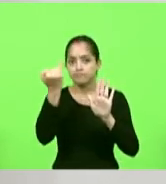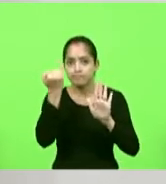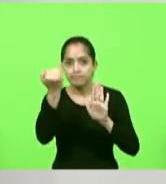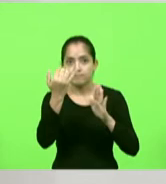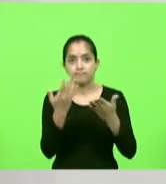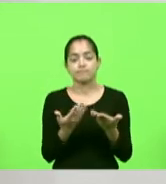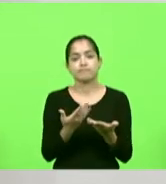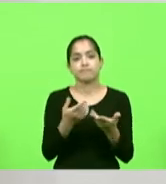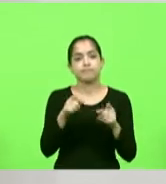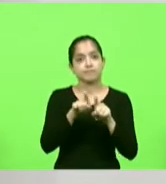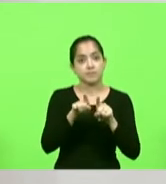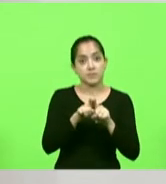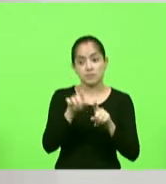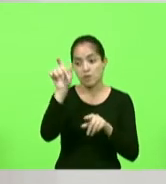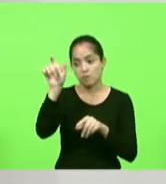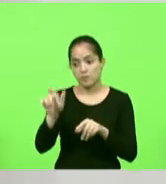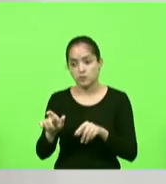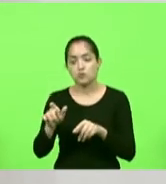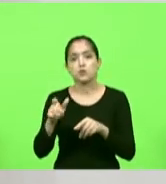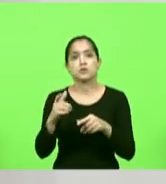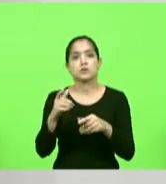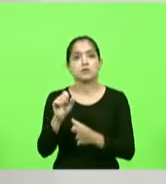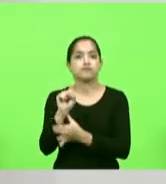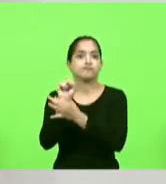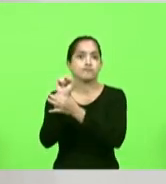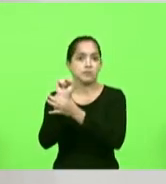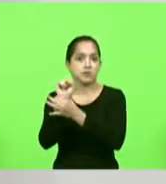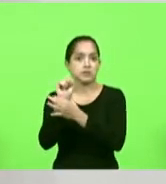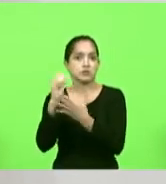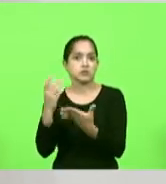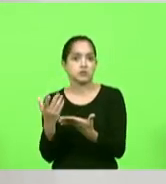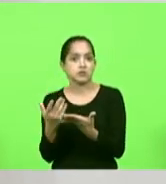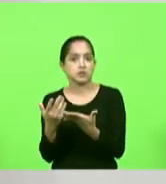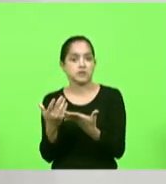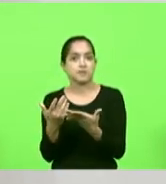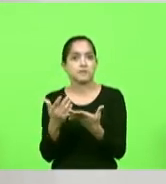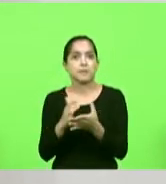que o avalista tenha um fundo garantidor para que não precise